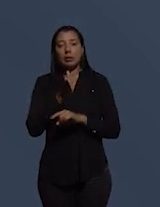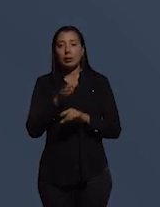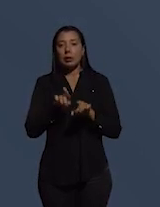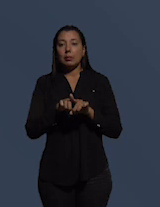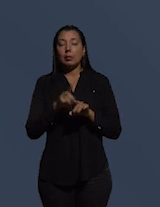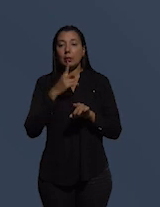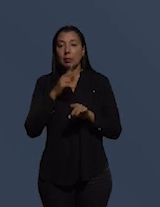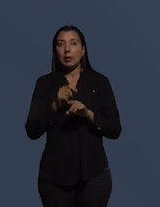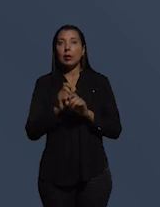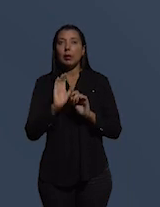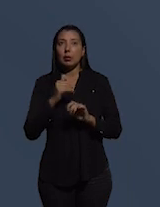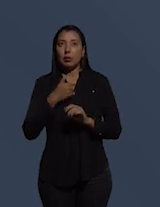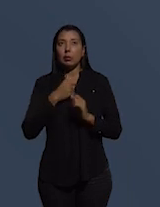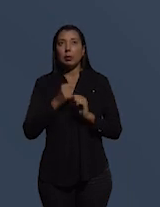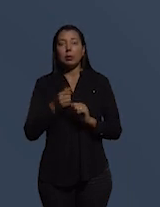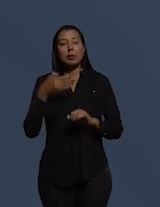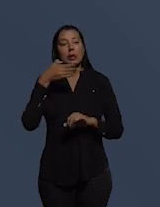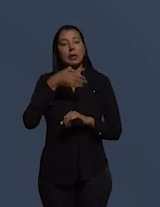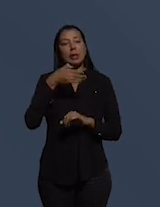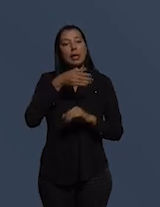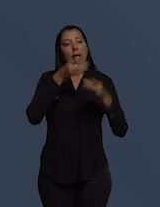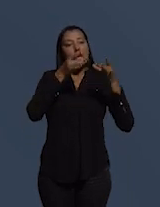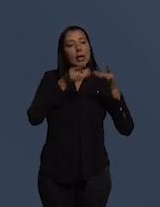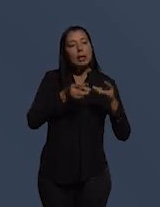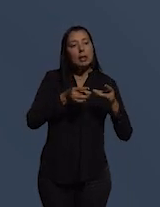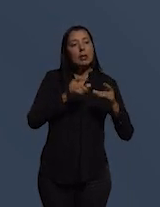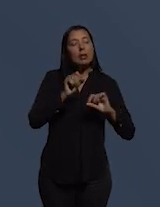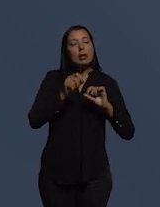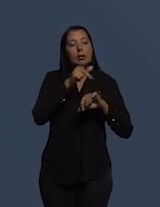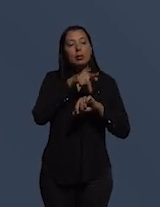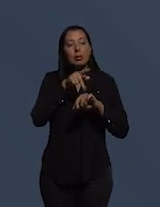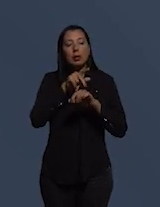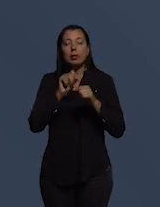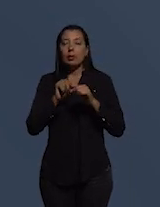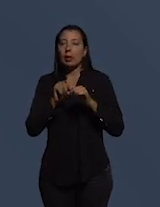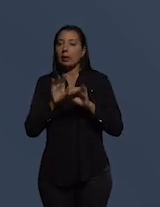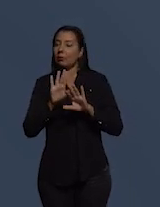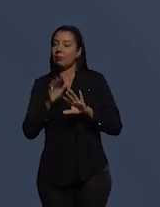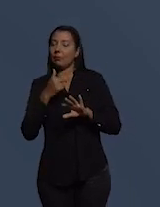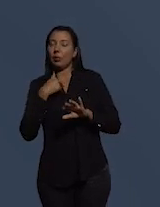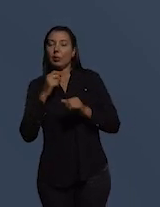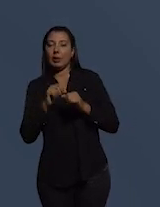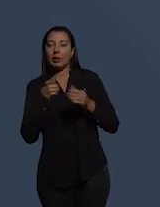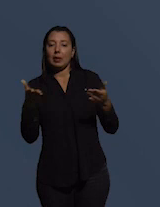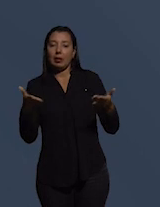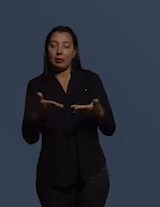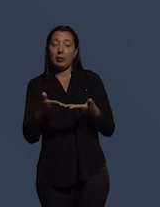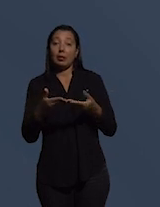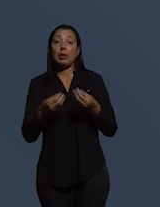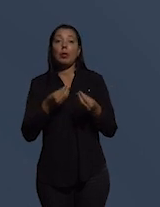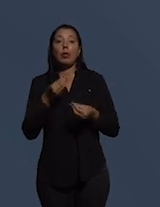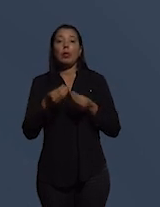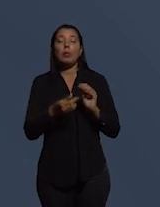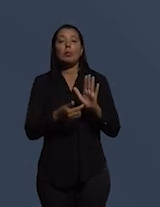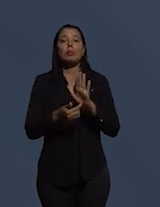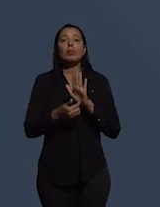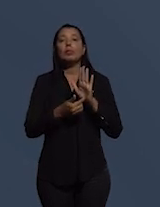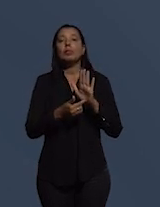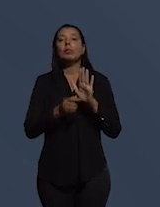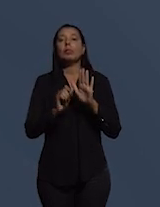nós podemos entrar em mais detalhes para ver exatamente o que os países fazem ou não fazem nesse sentido agora como a transparência